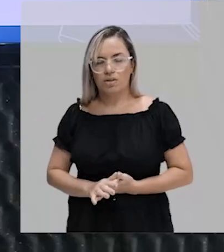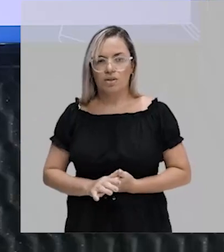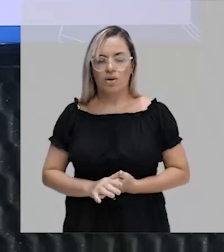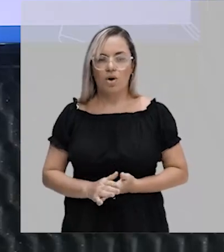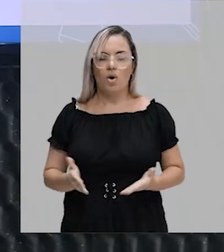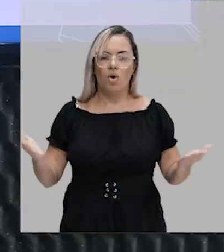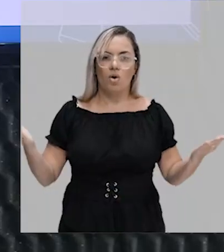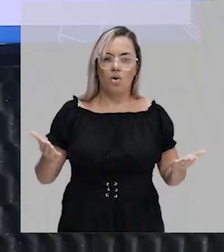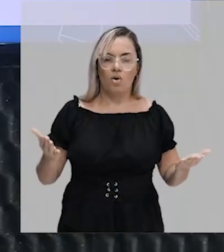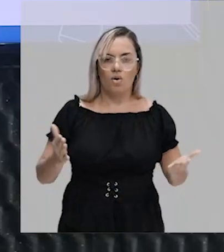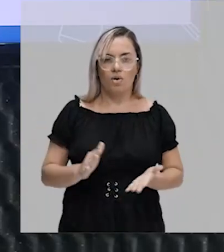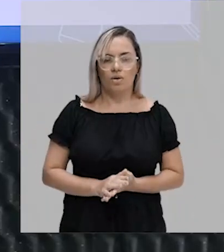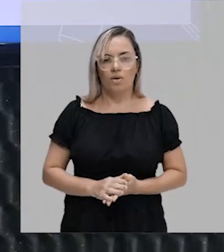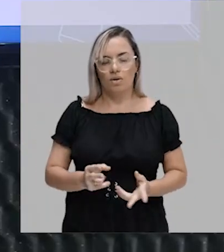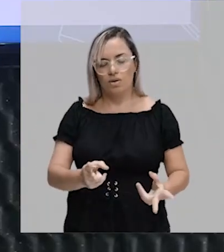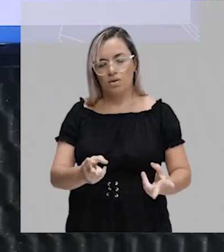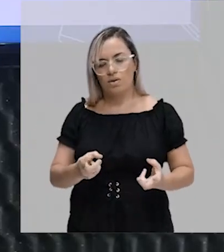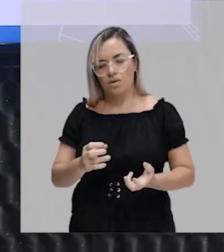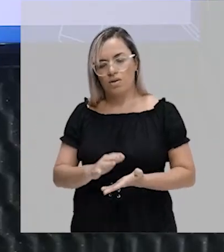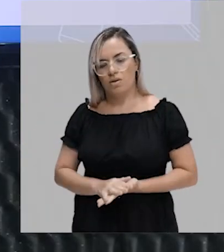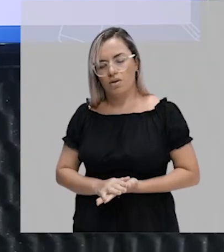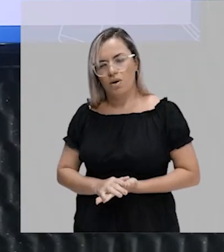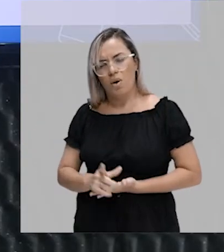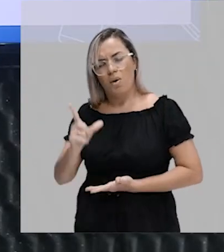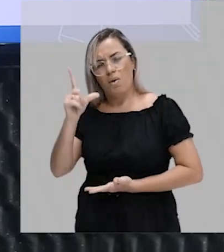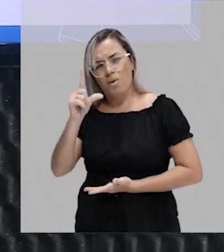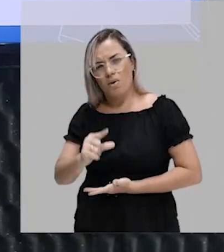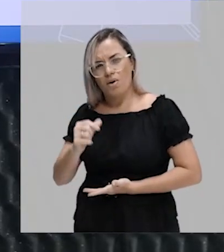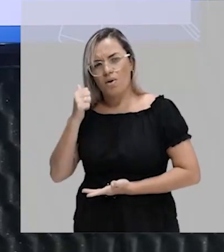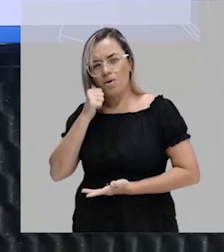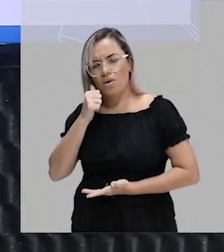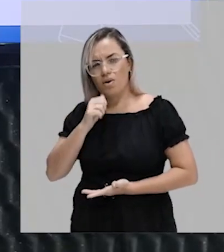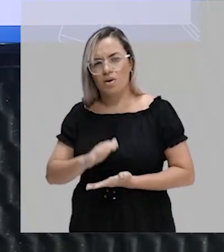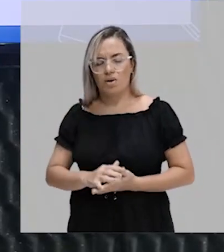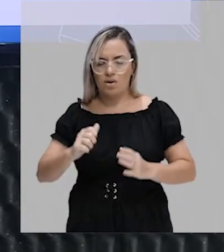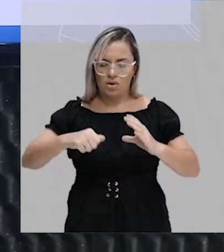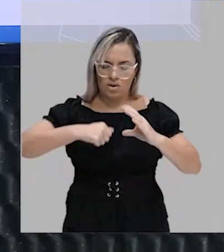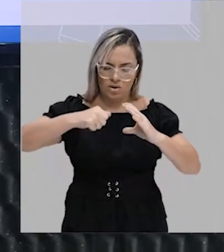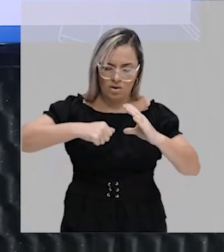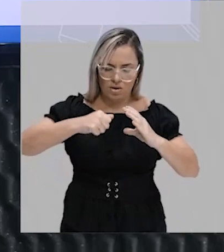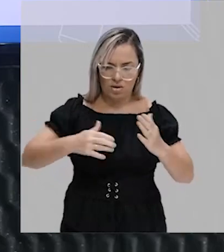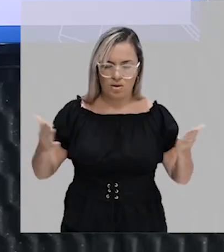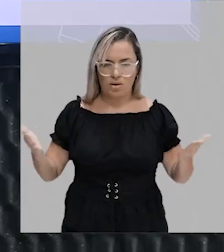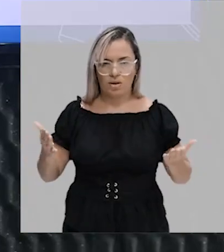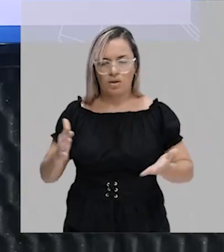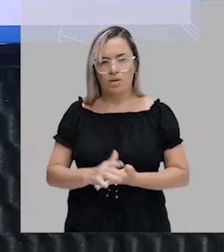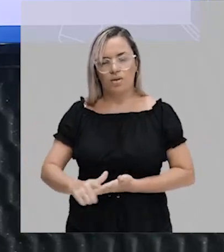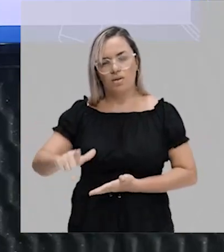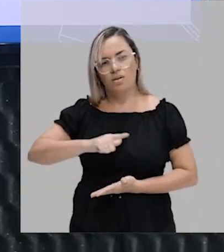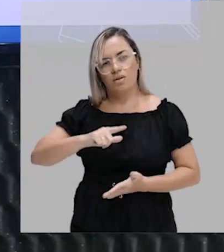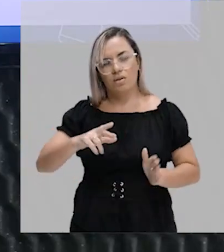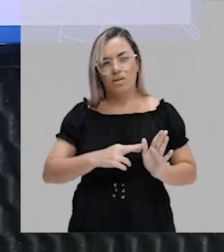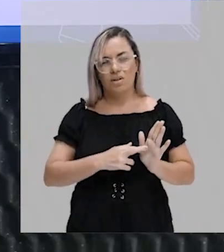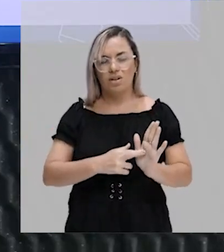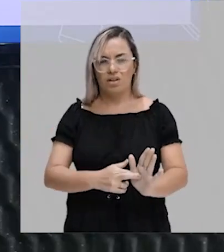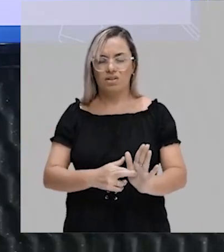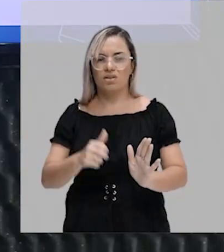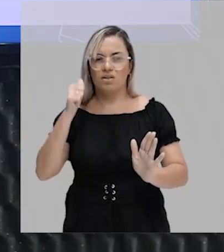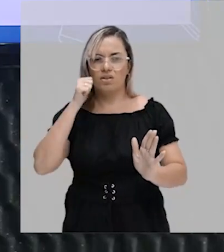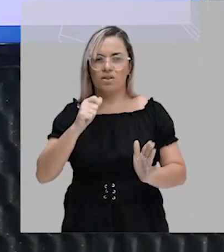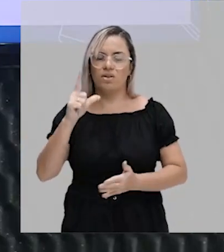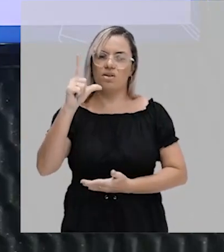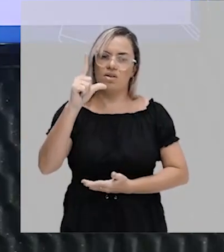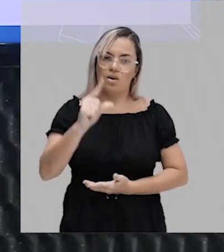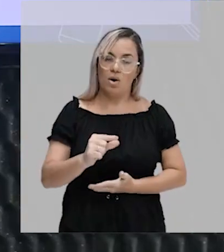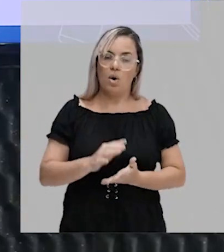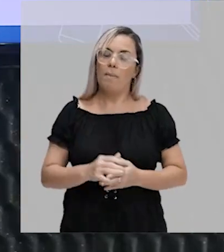Hoje em dia, pelo menos, né? Na hora que essa aula está sendo gravada, no dia que está sendo gravado, a gente tem uma representação feminina muito pequena. Pode